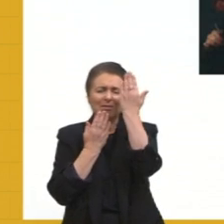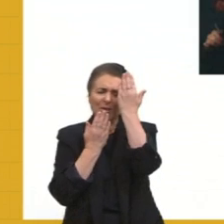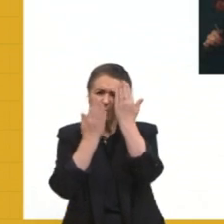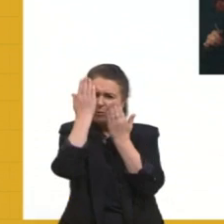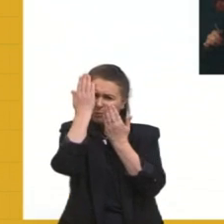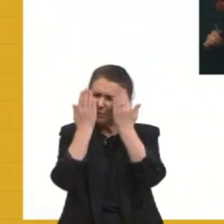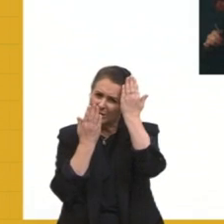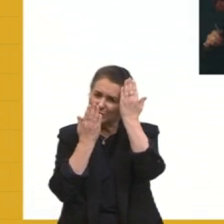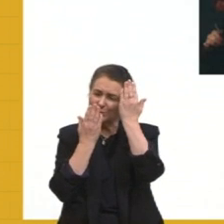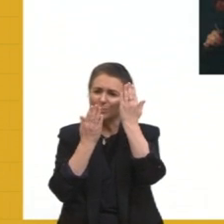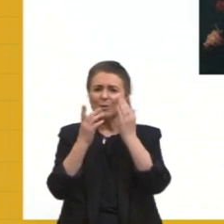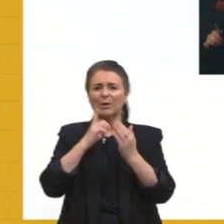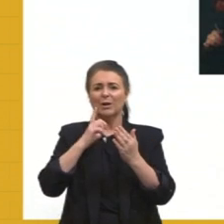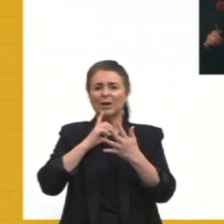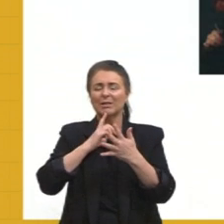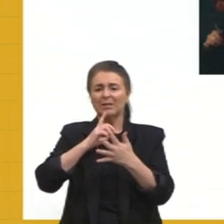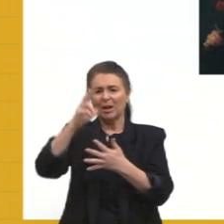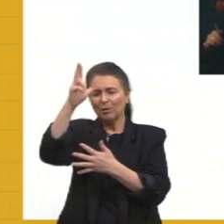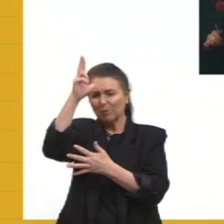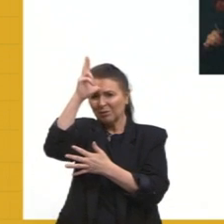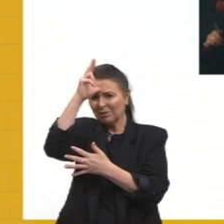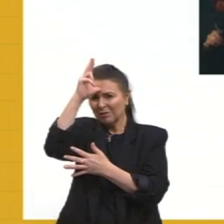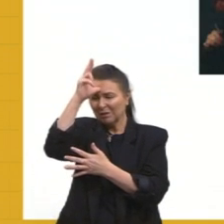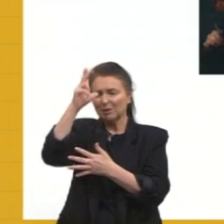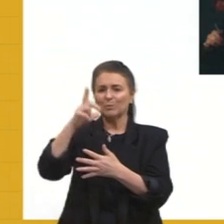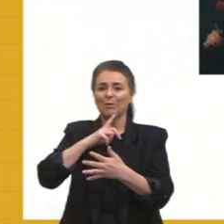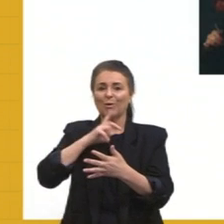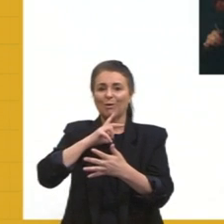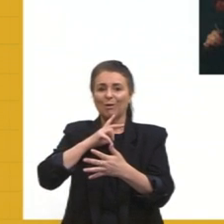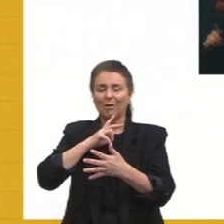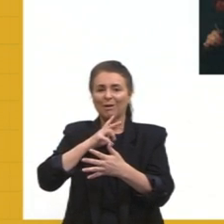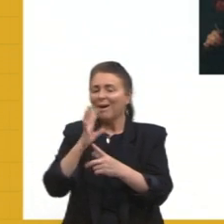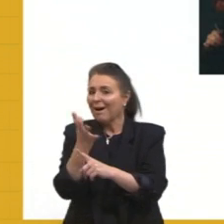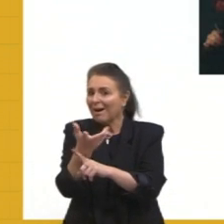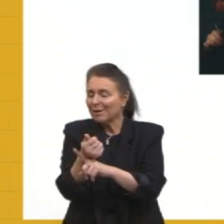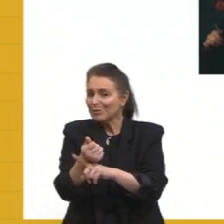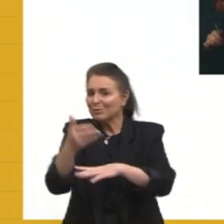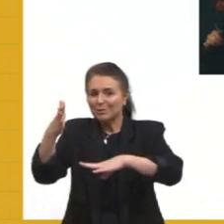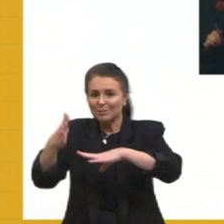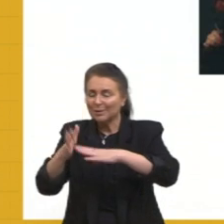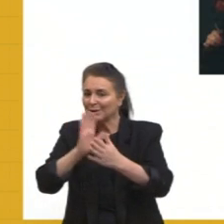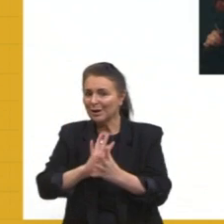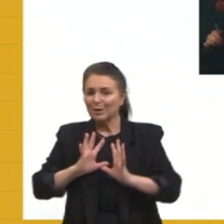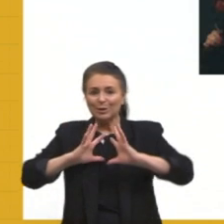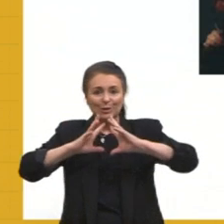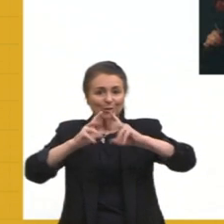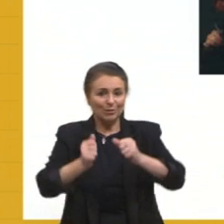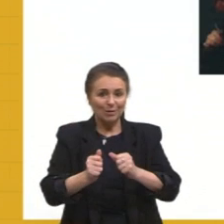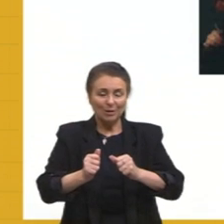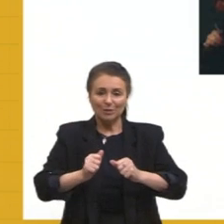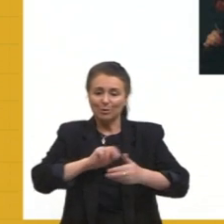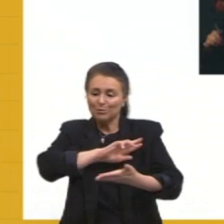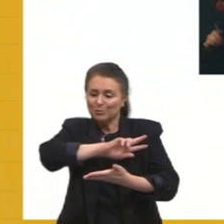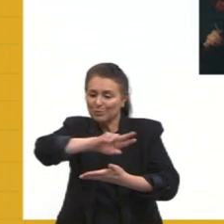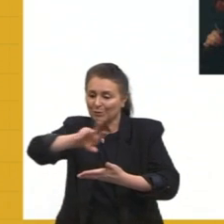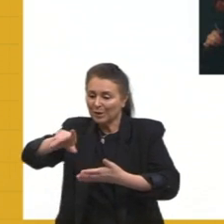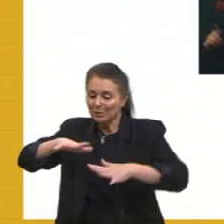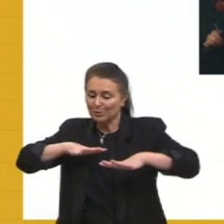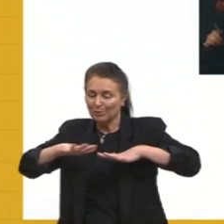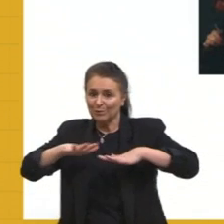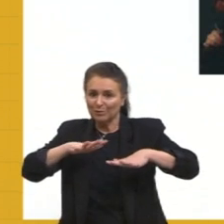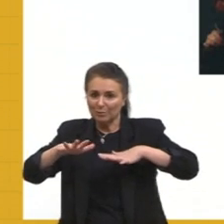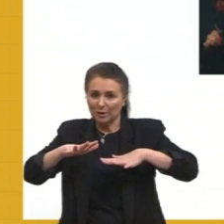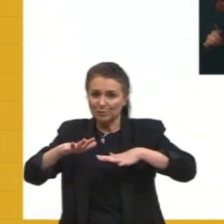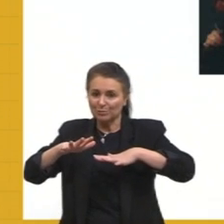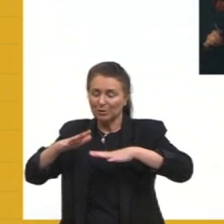dadaísmo, a arte contemporânea. Quer dizer, são esses diversos movimentos que foram, ao